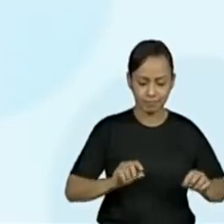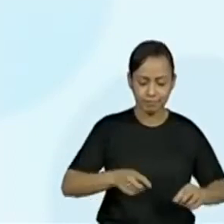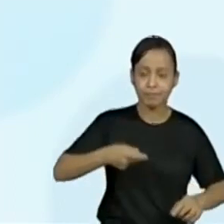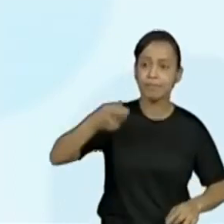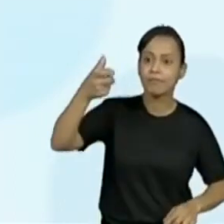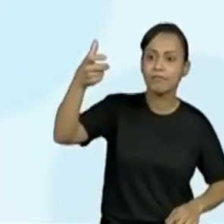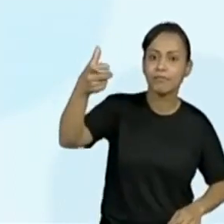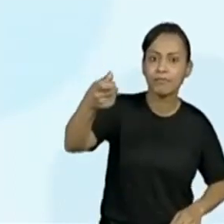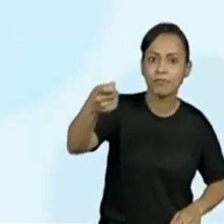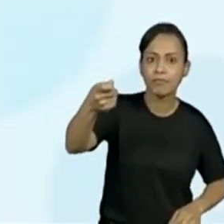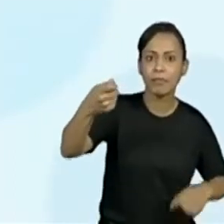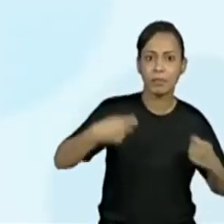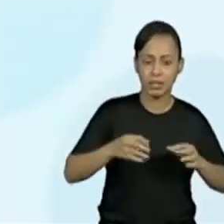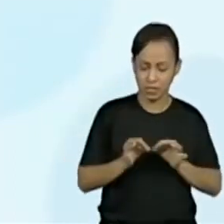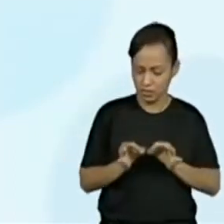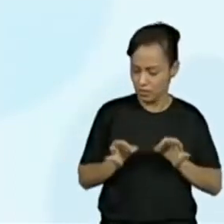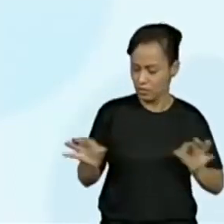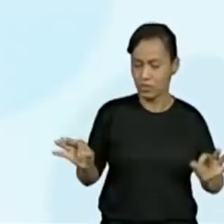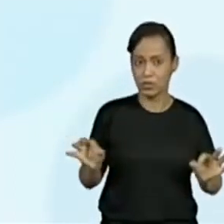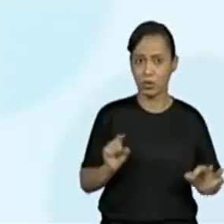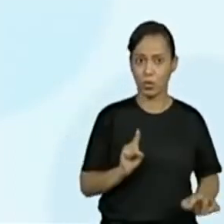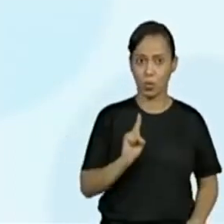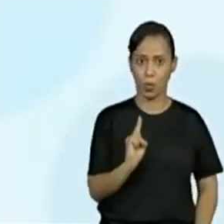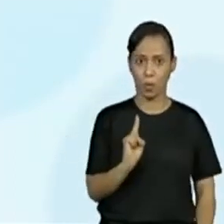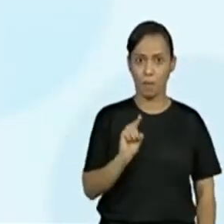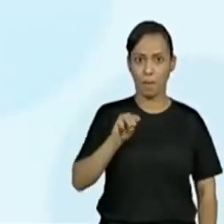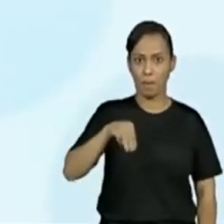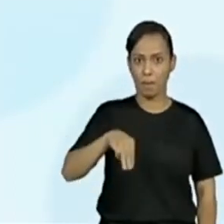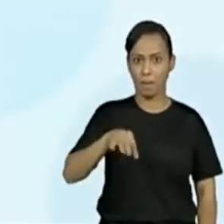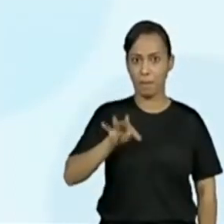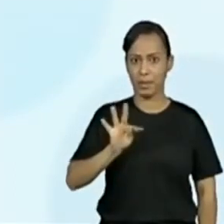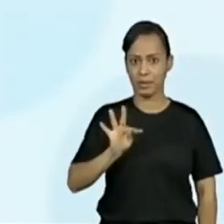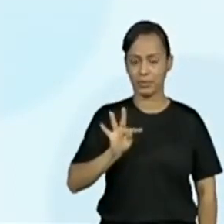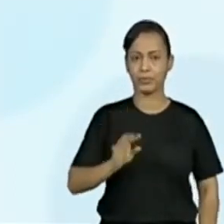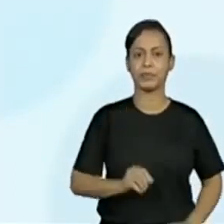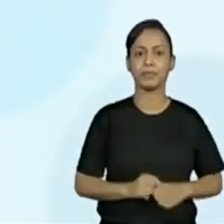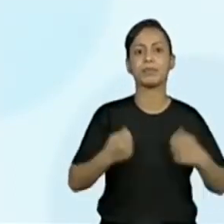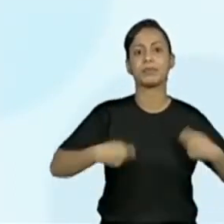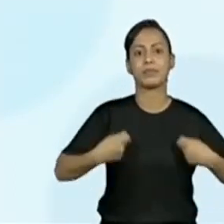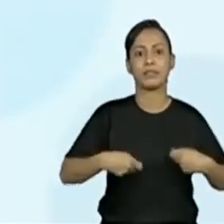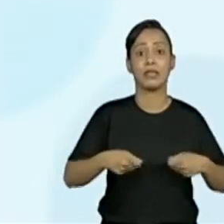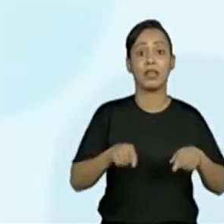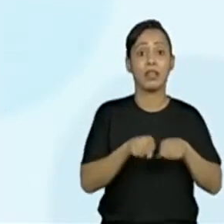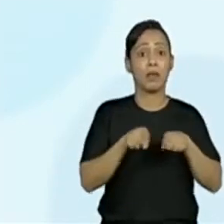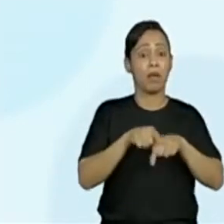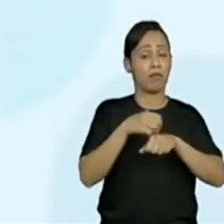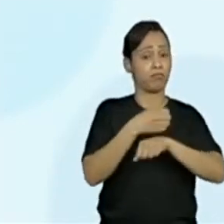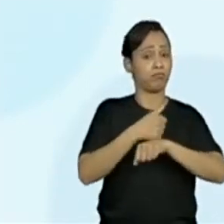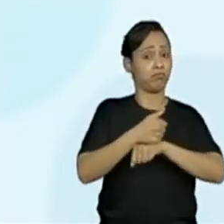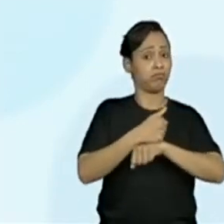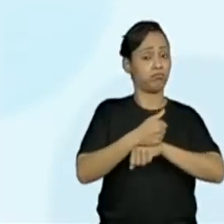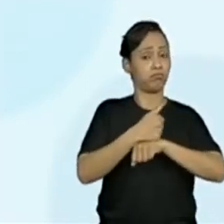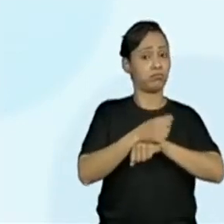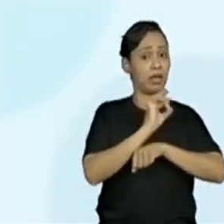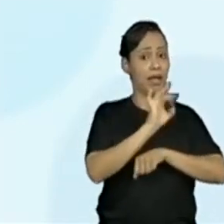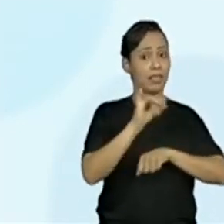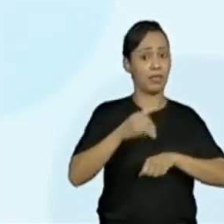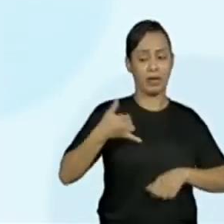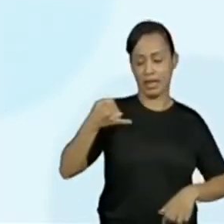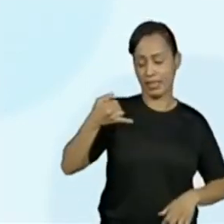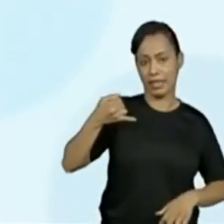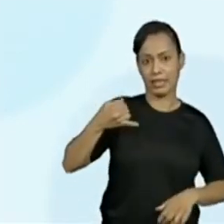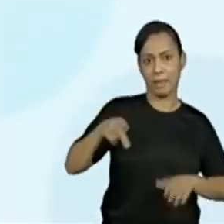entre o anotador e o paciente. Cada profissional tem a sua recomendação de usar caneta